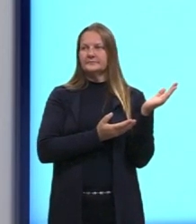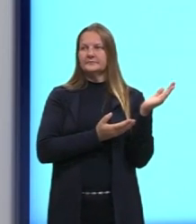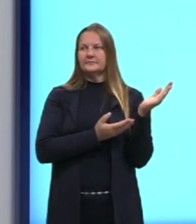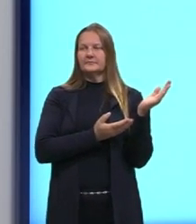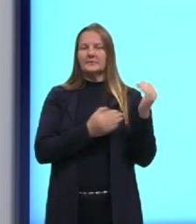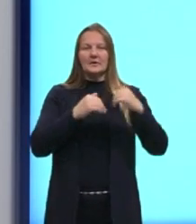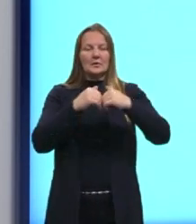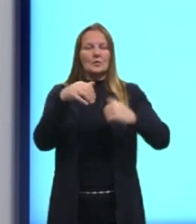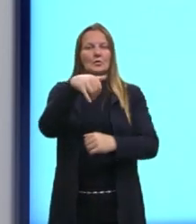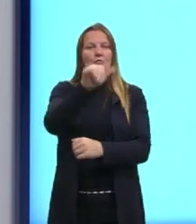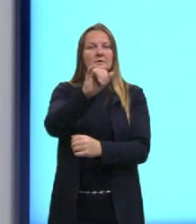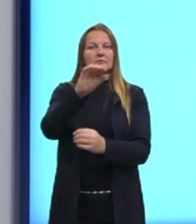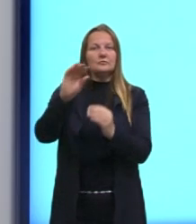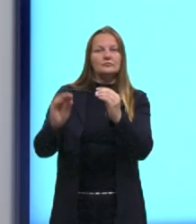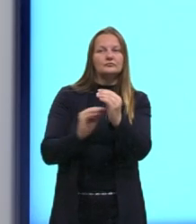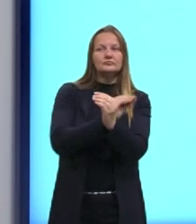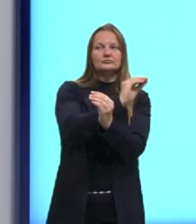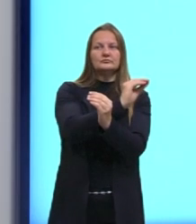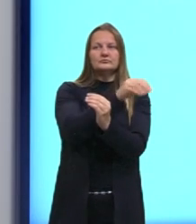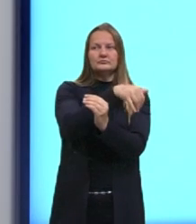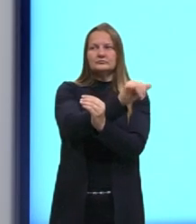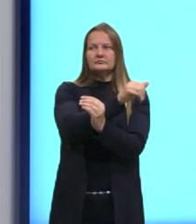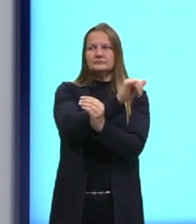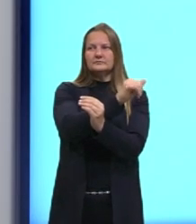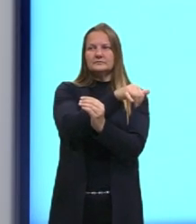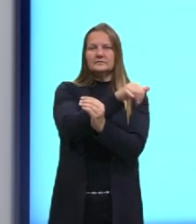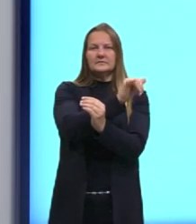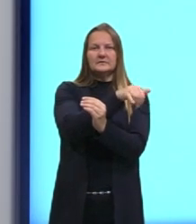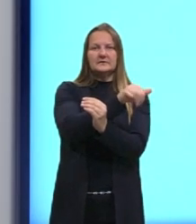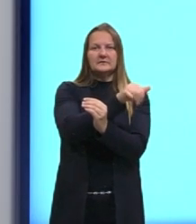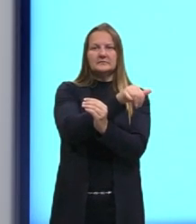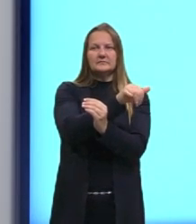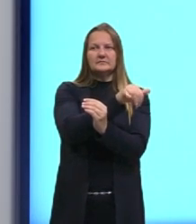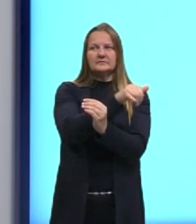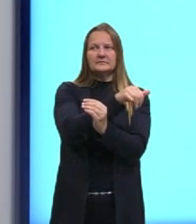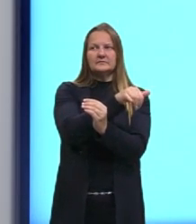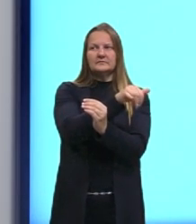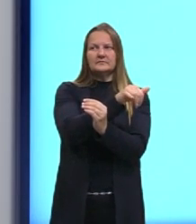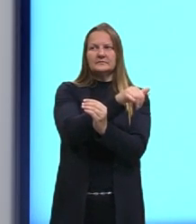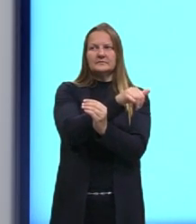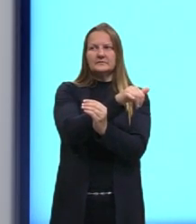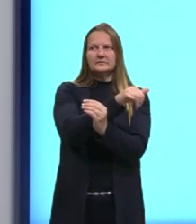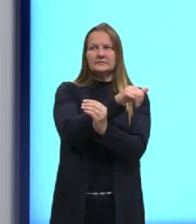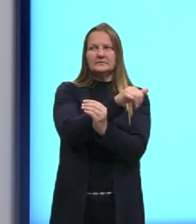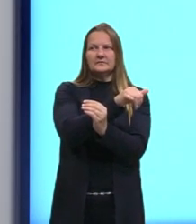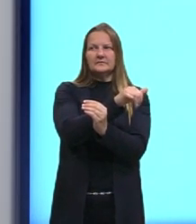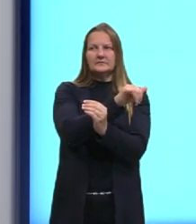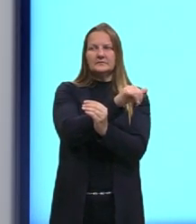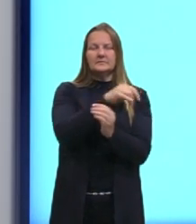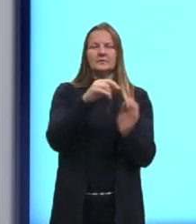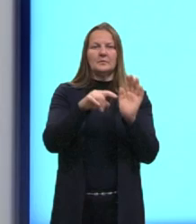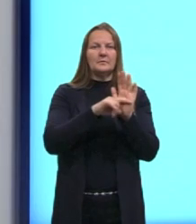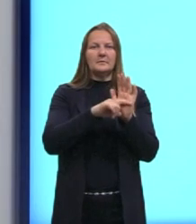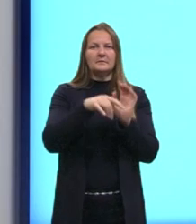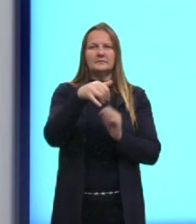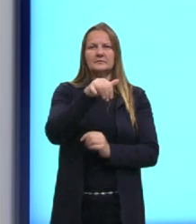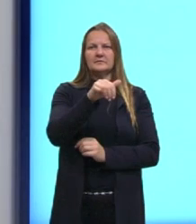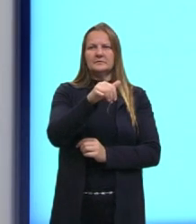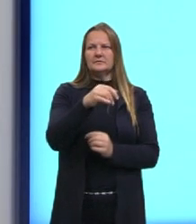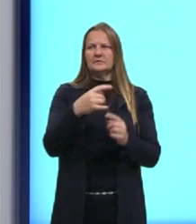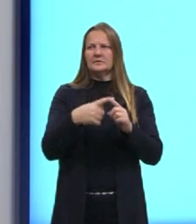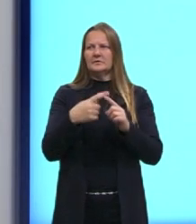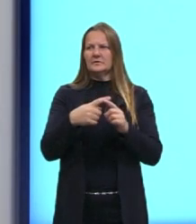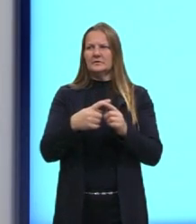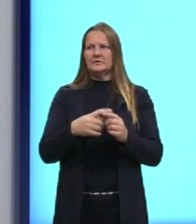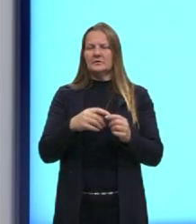o Y. Mas aqui nós teríamos dois pontos, as coordenadas. E aí nós temos